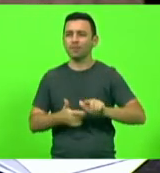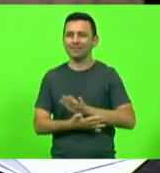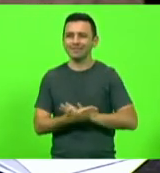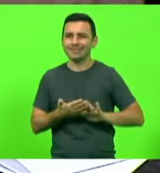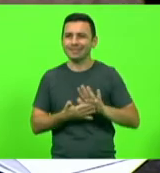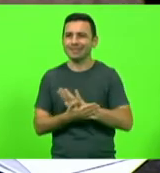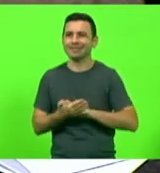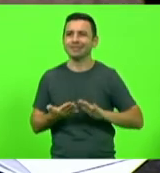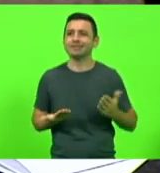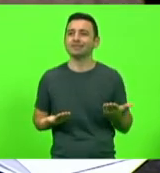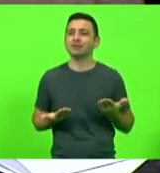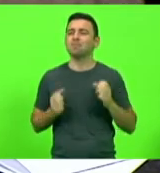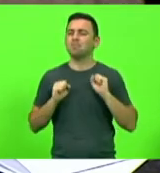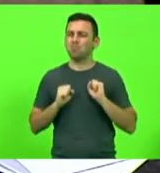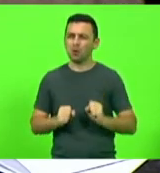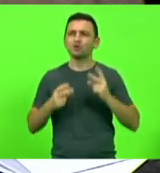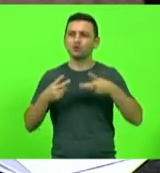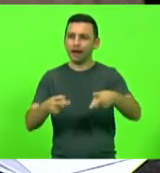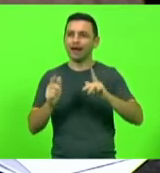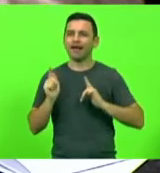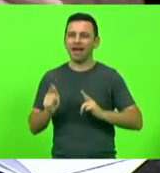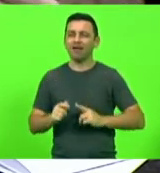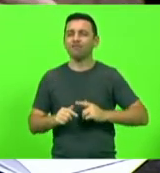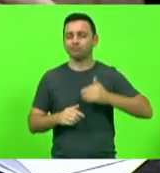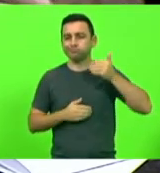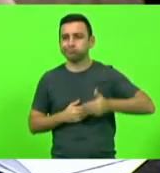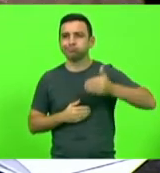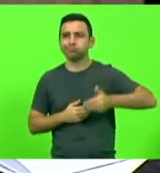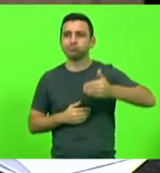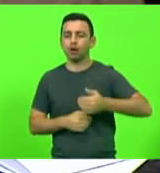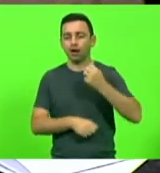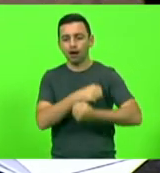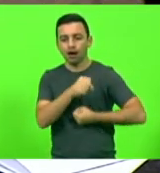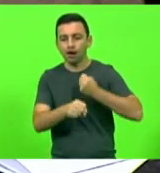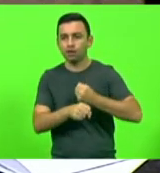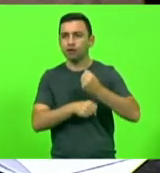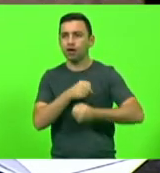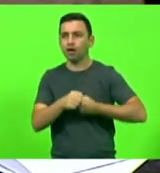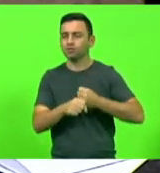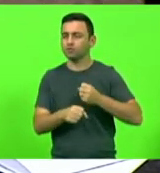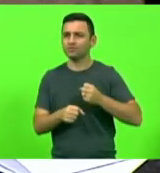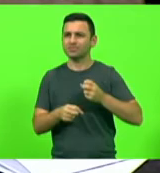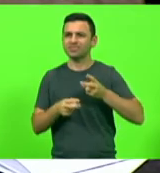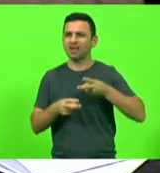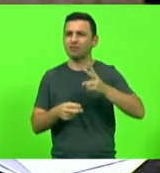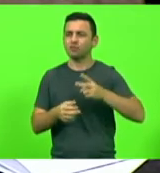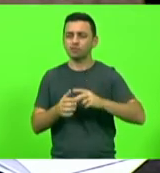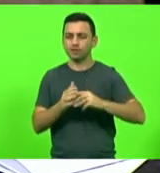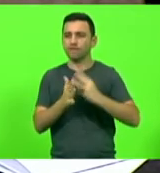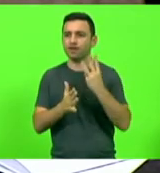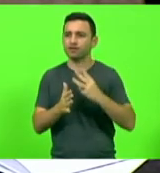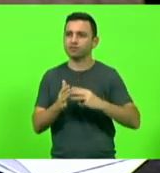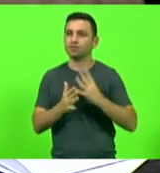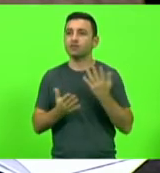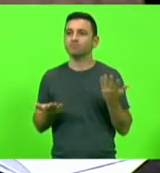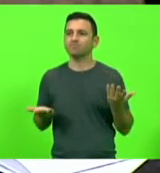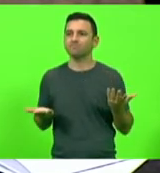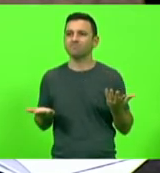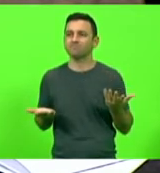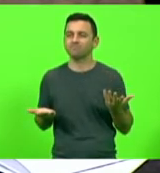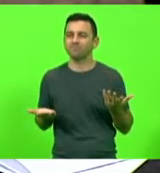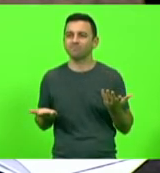Você pode continuar fazendo três greves ao ano, mesmo sem ter o necessário